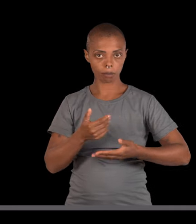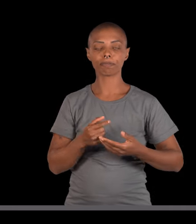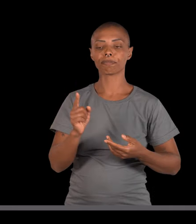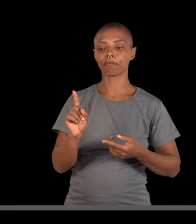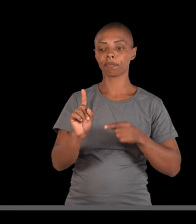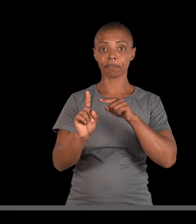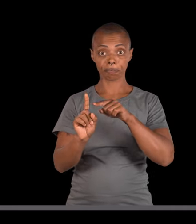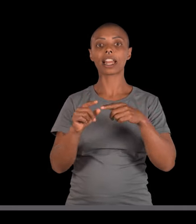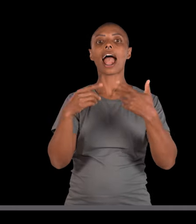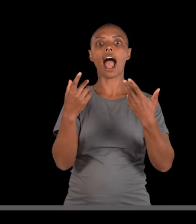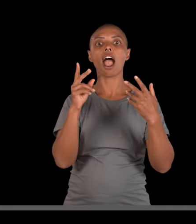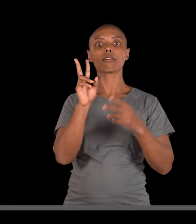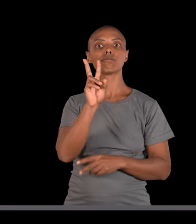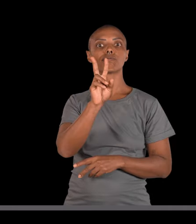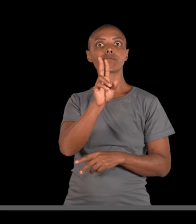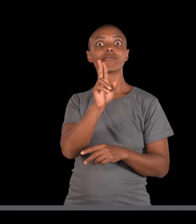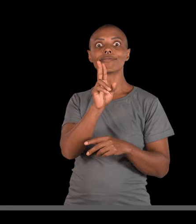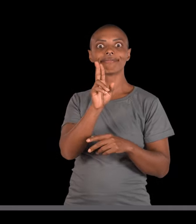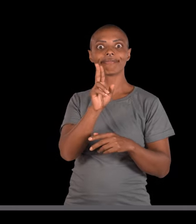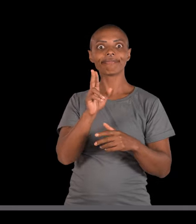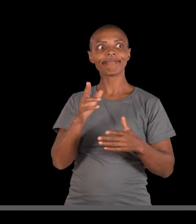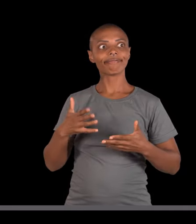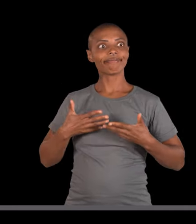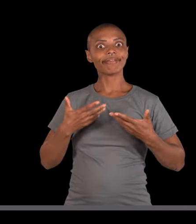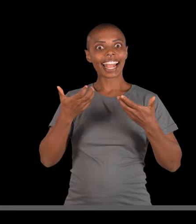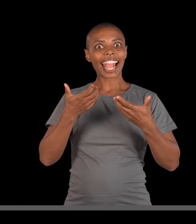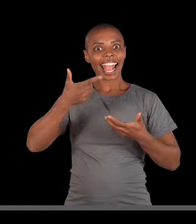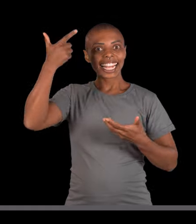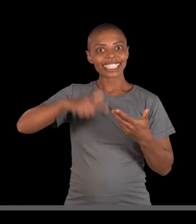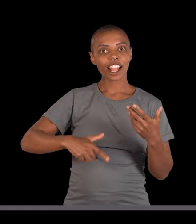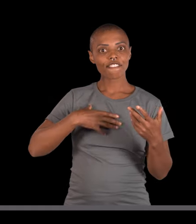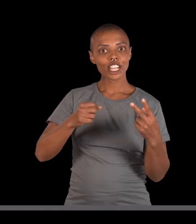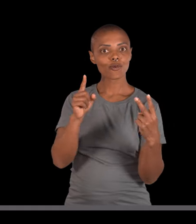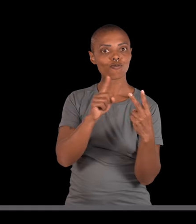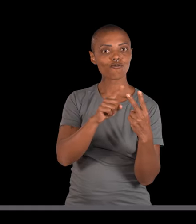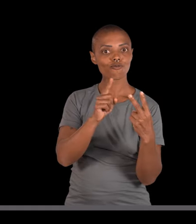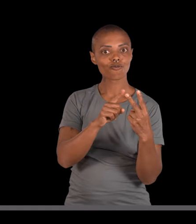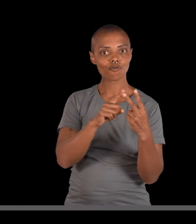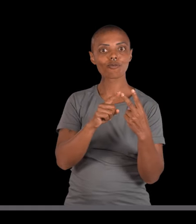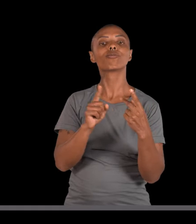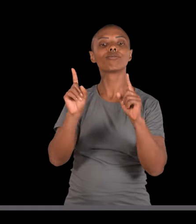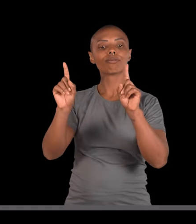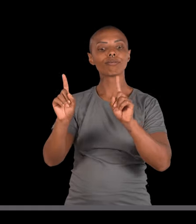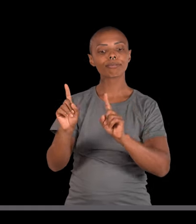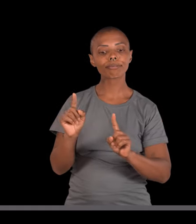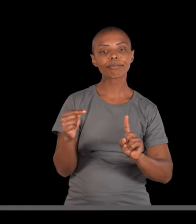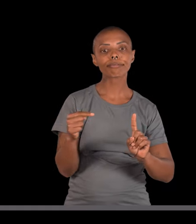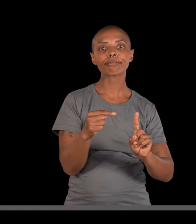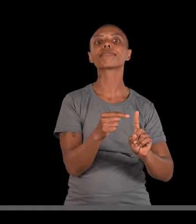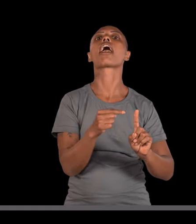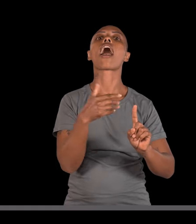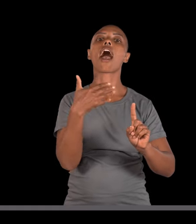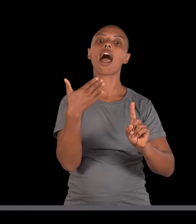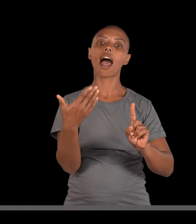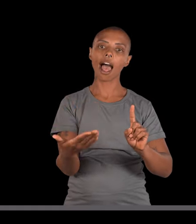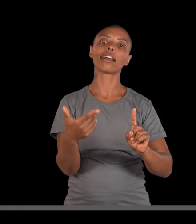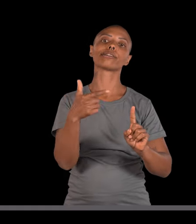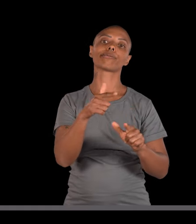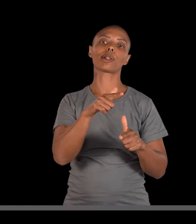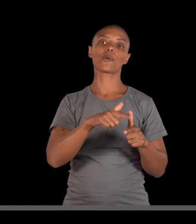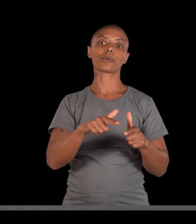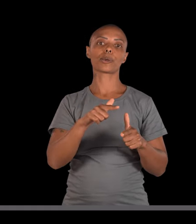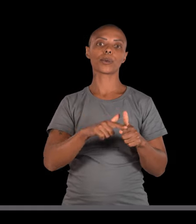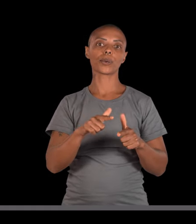Bebezinho normal. E aí o casal se empolgou, resolveu ter um segundo filho. E aí foi